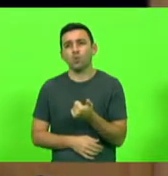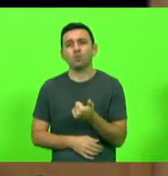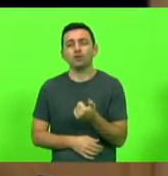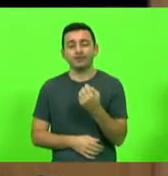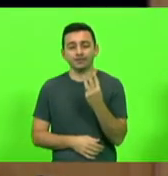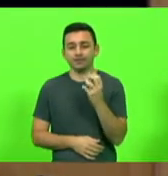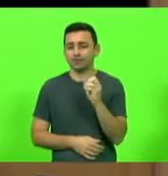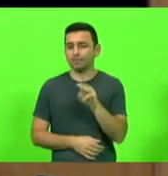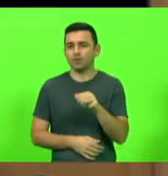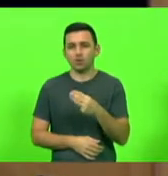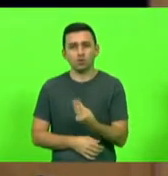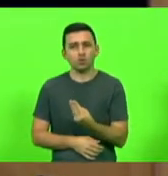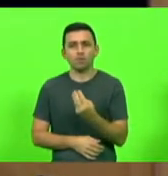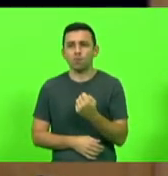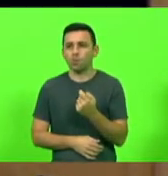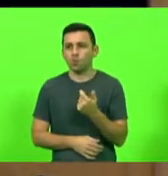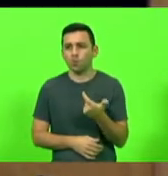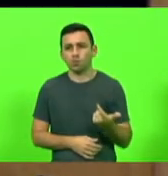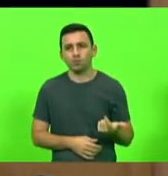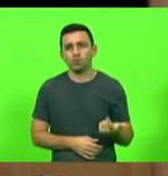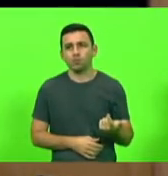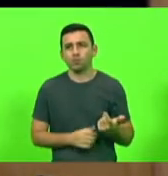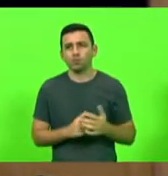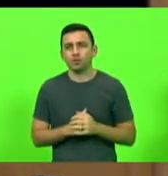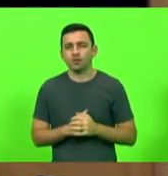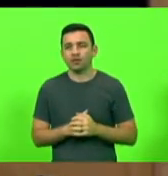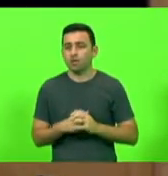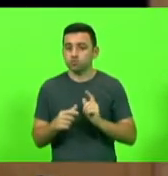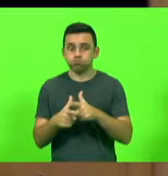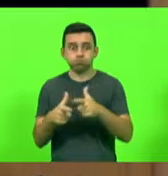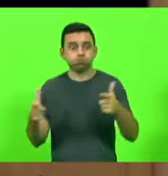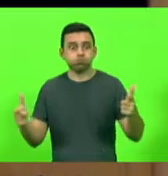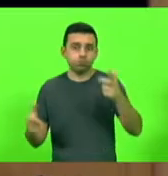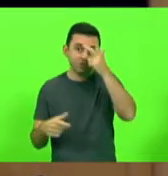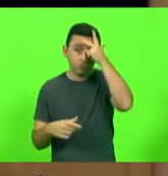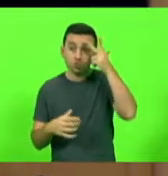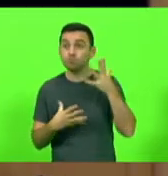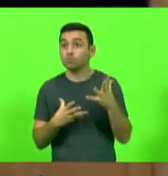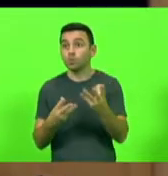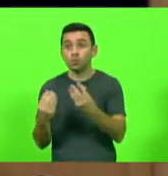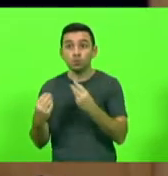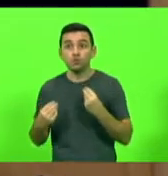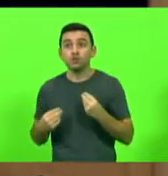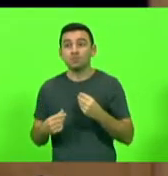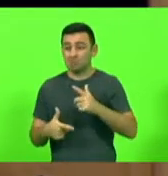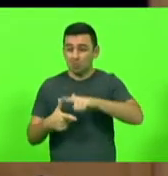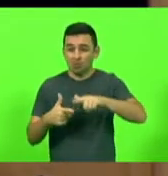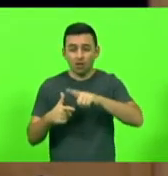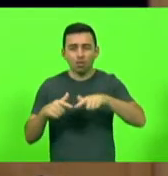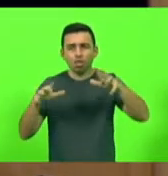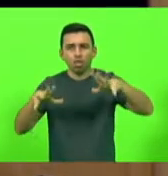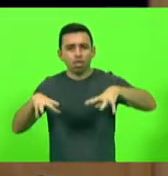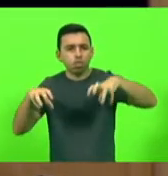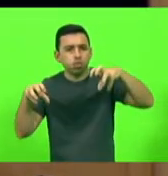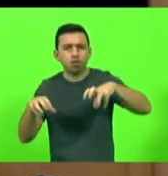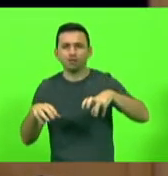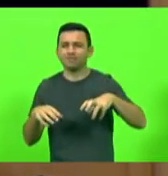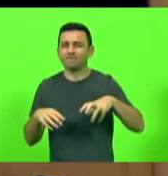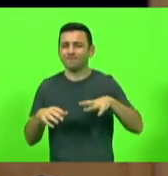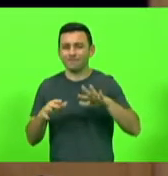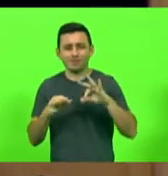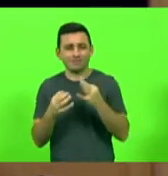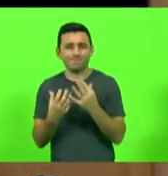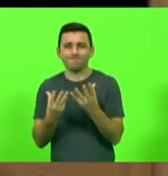30 milhões diante da quantia de número atingidos dos agricultores. Por isso, é